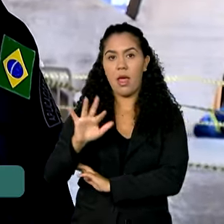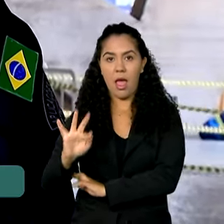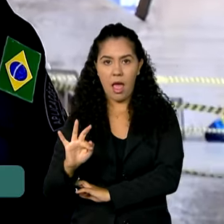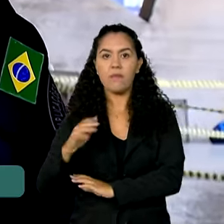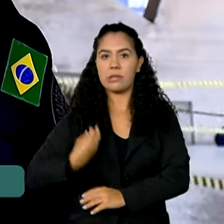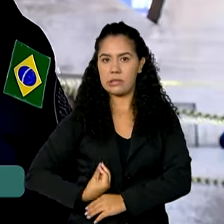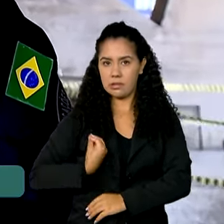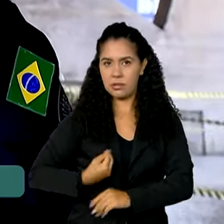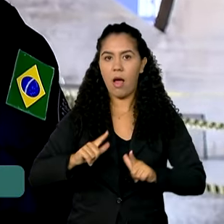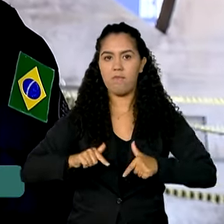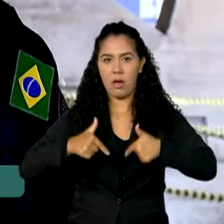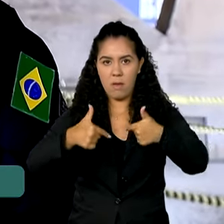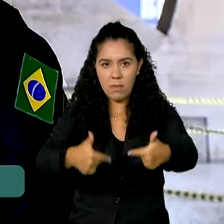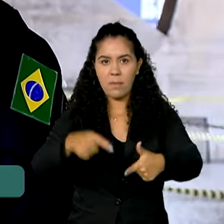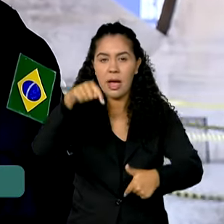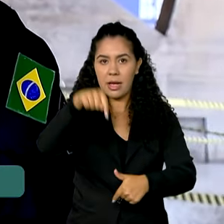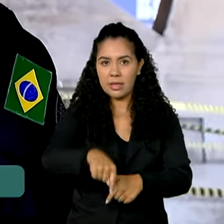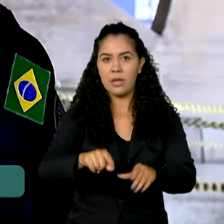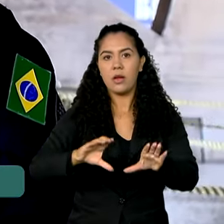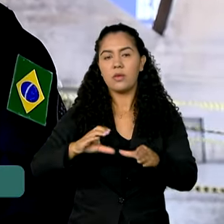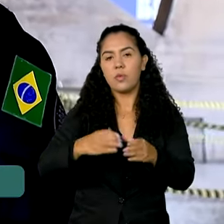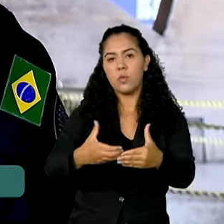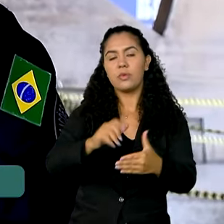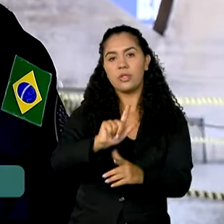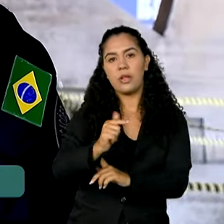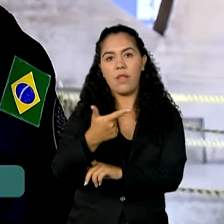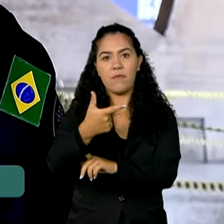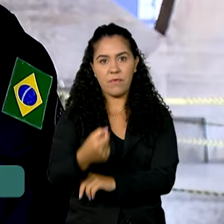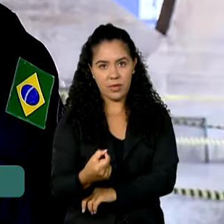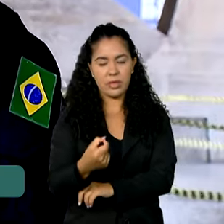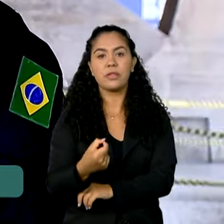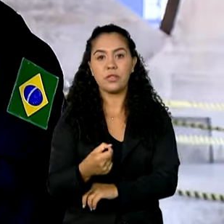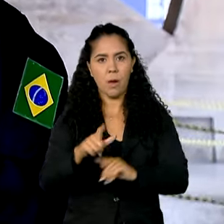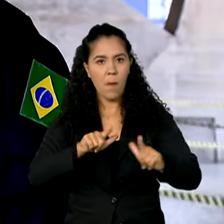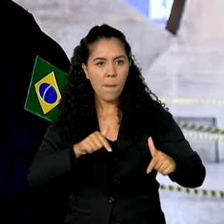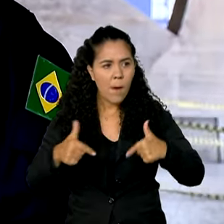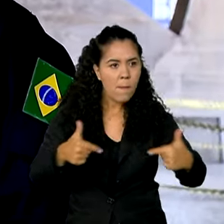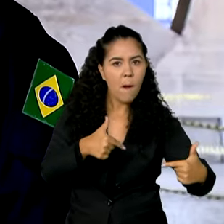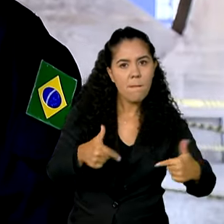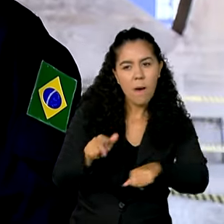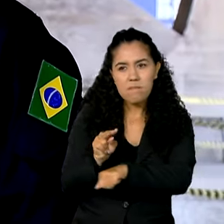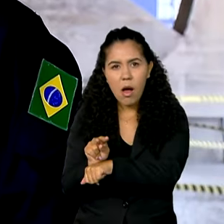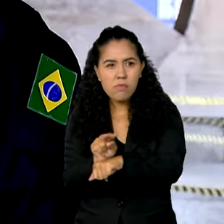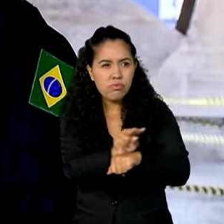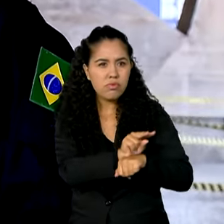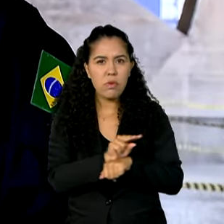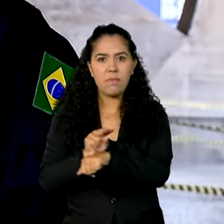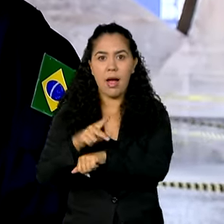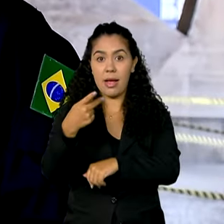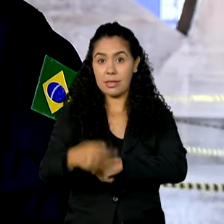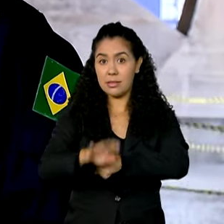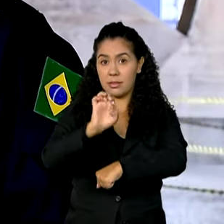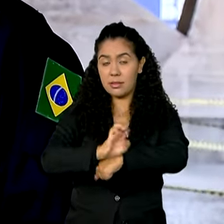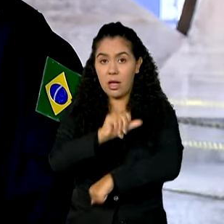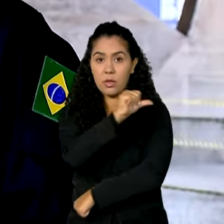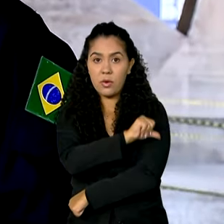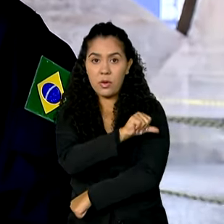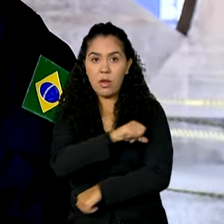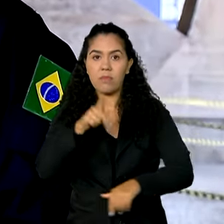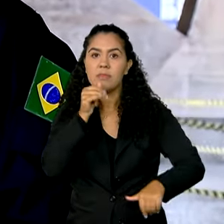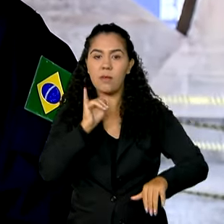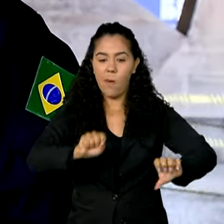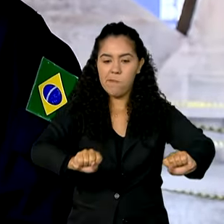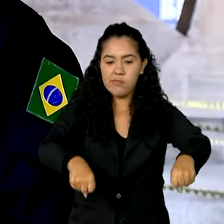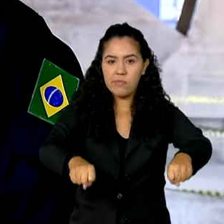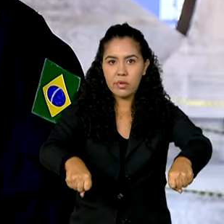A segunda maior operação, movimentação de efetivo operacional da PRF nessas operações aqui no Rio de Janeiro. Só de motociclistas são